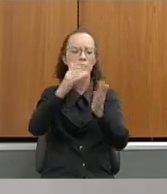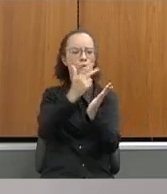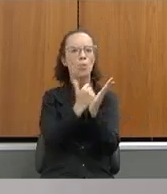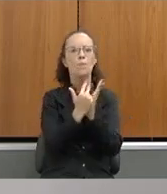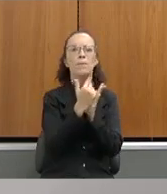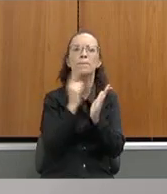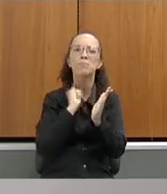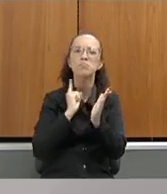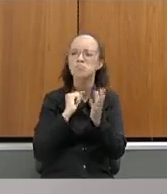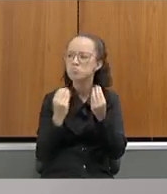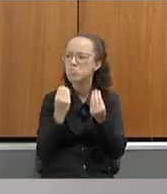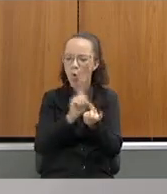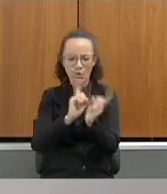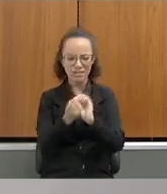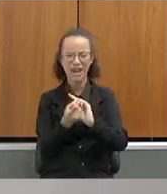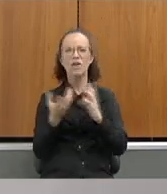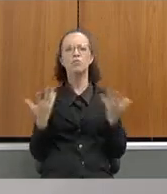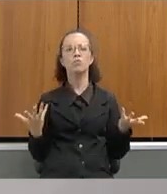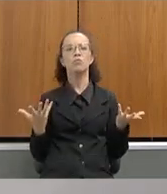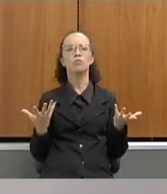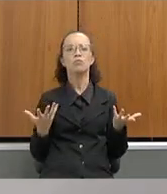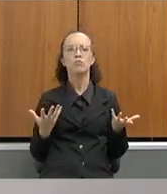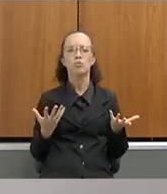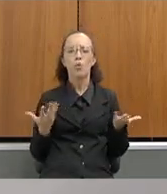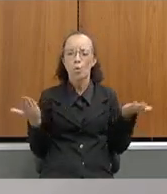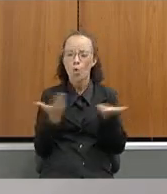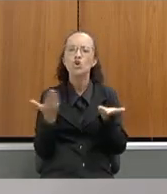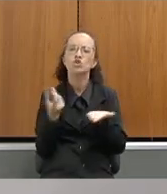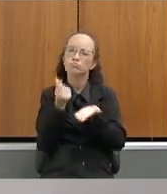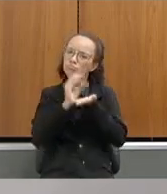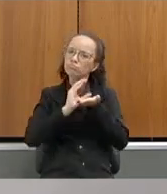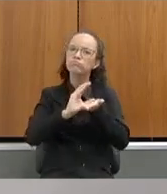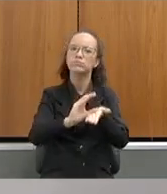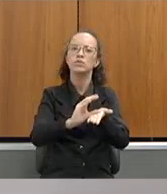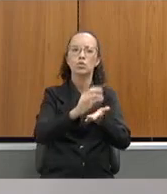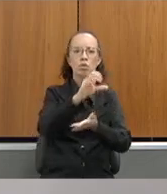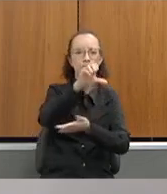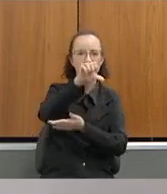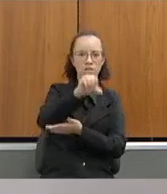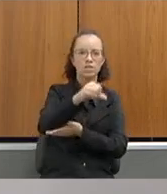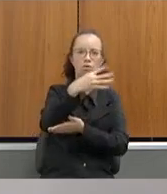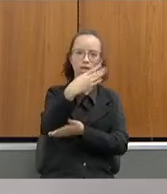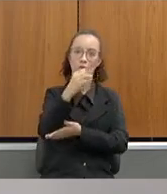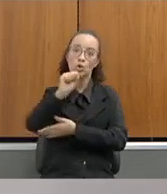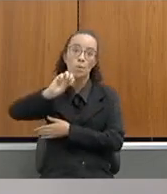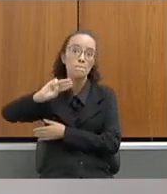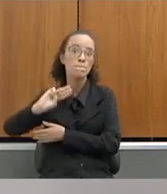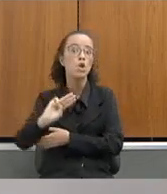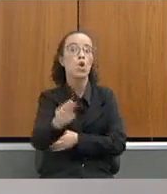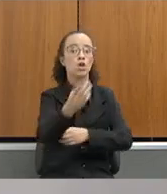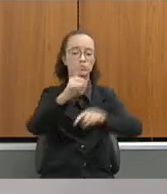Não é isso. Agora nós investimos 948 milhões em mobiliários e equipamentos.